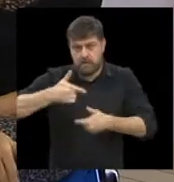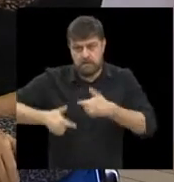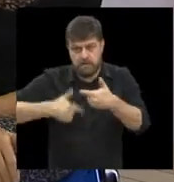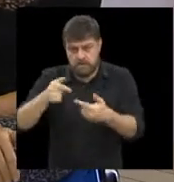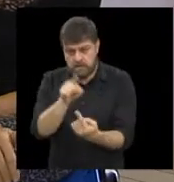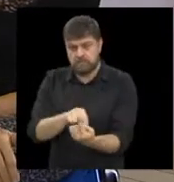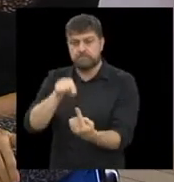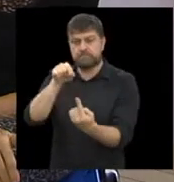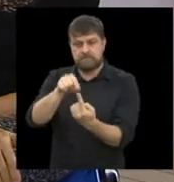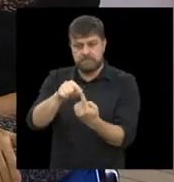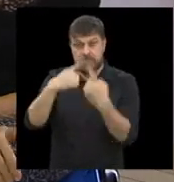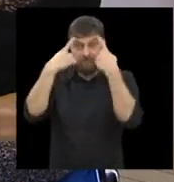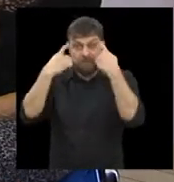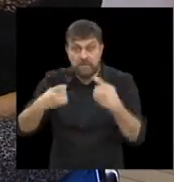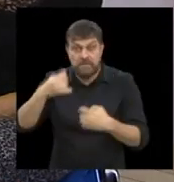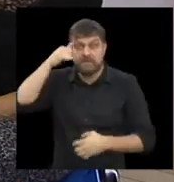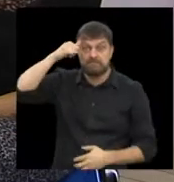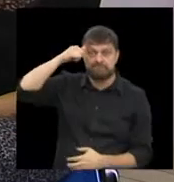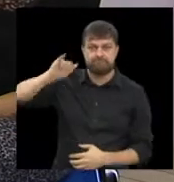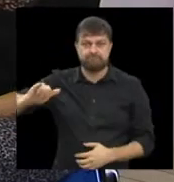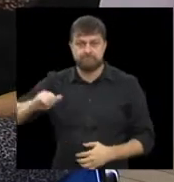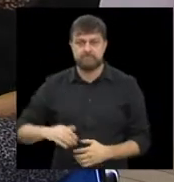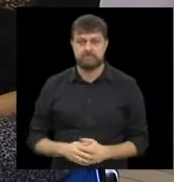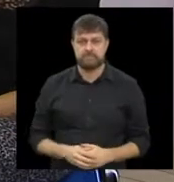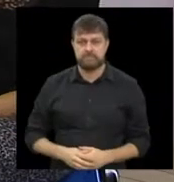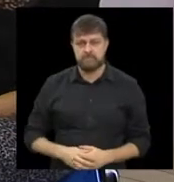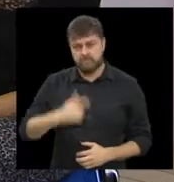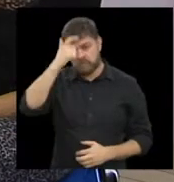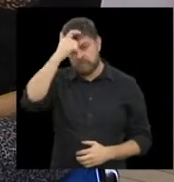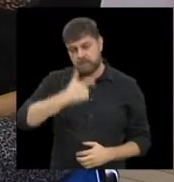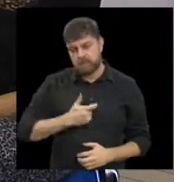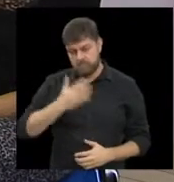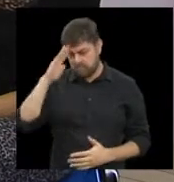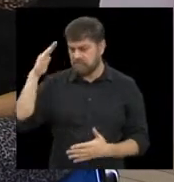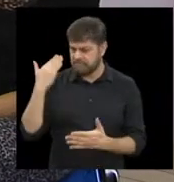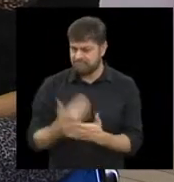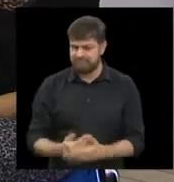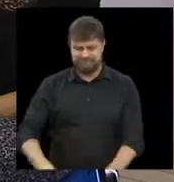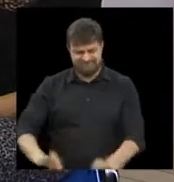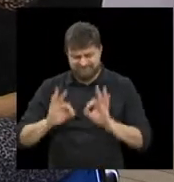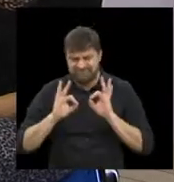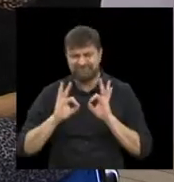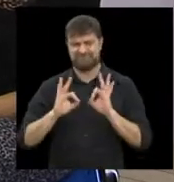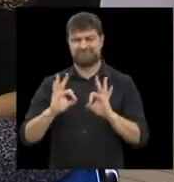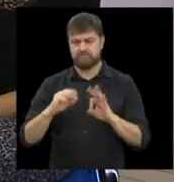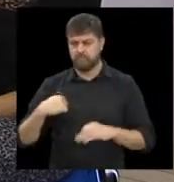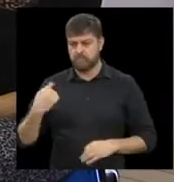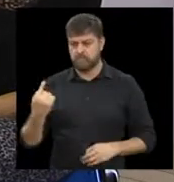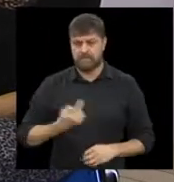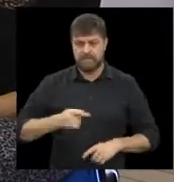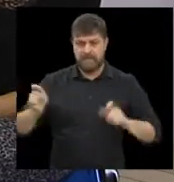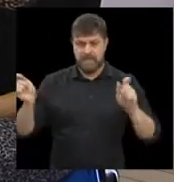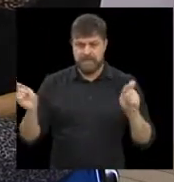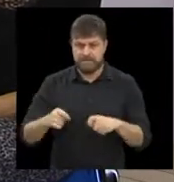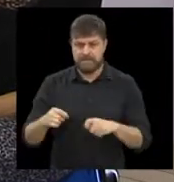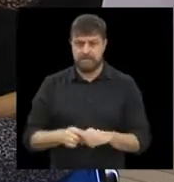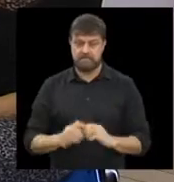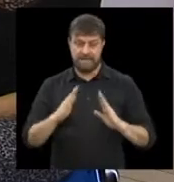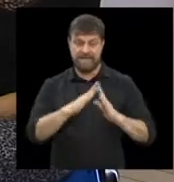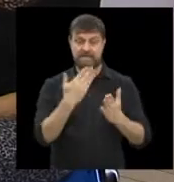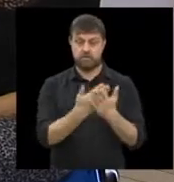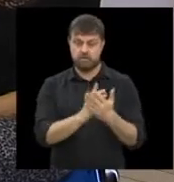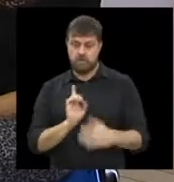dessa prevenção. Então, eu vejo assim como muito positivo quando nós temos a oportunidade de estar nas